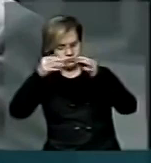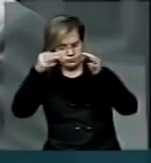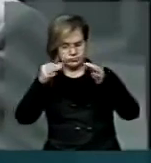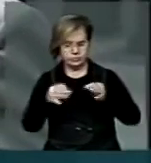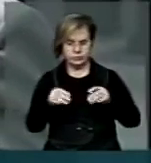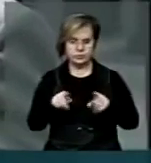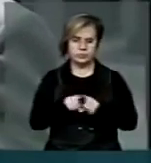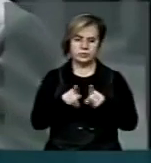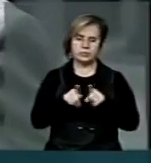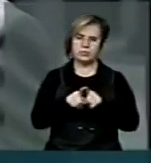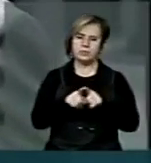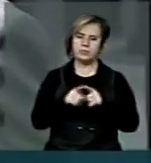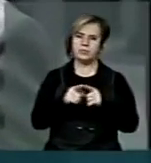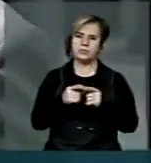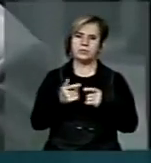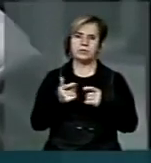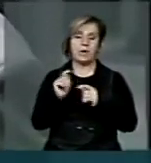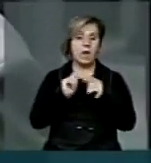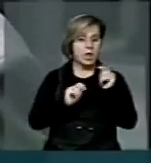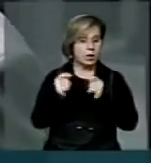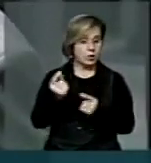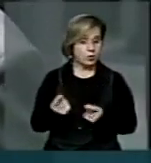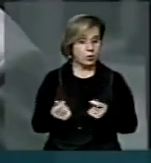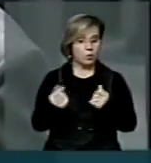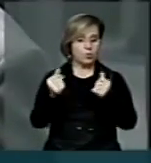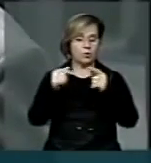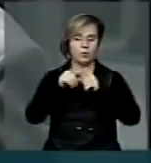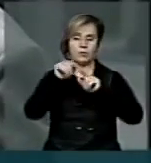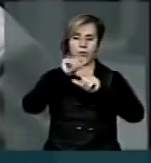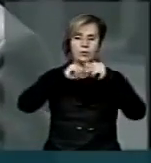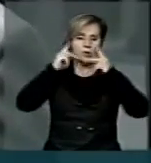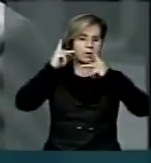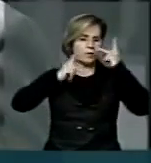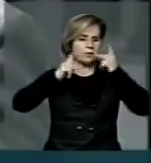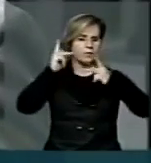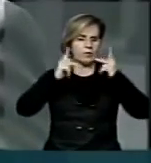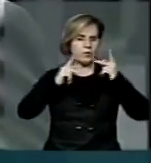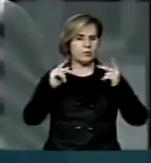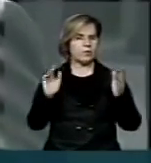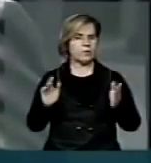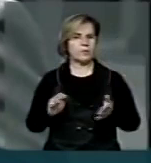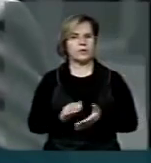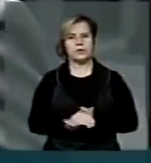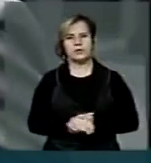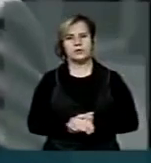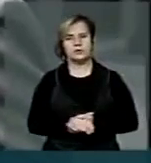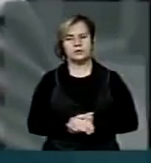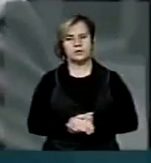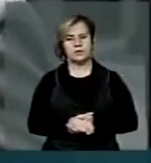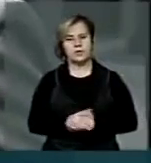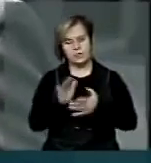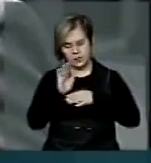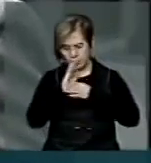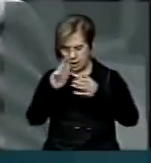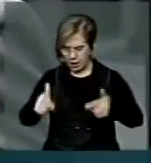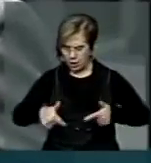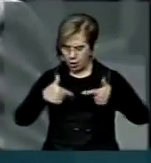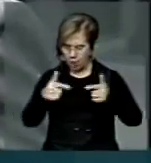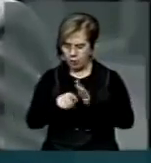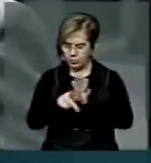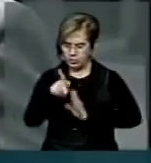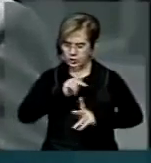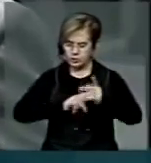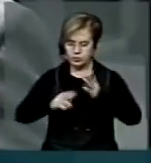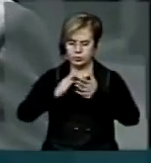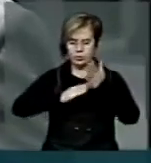menor peso econômico, uma reforma política que privilegie a luta dos trabalhadores, a luta de todo